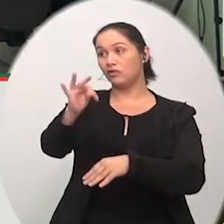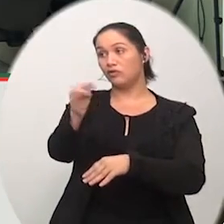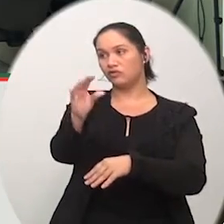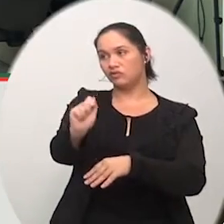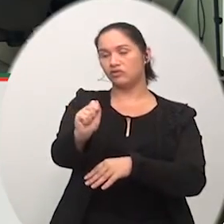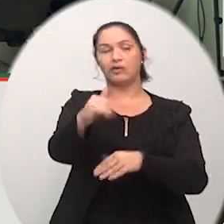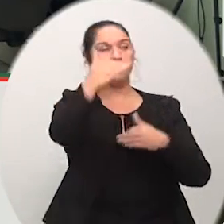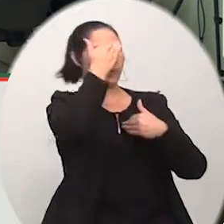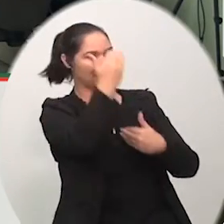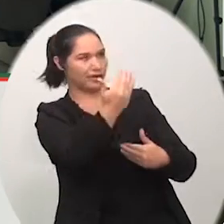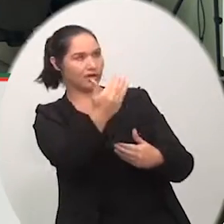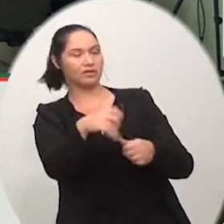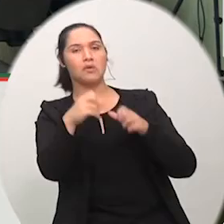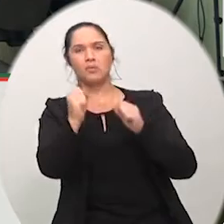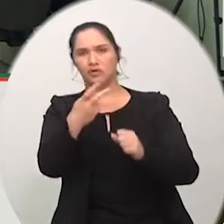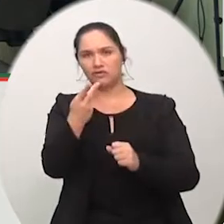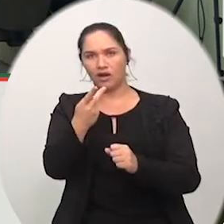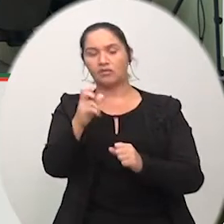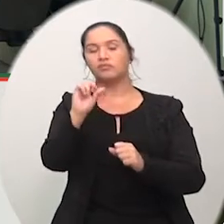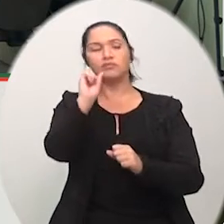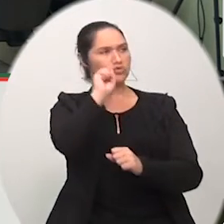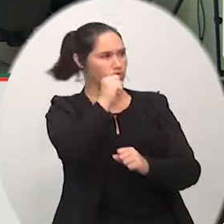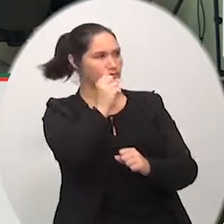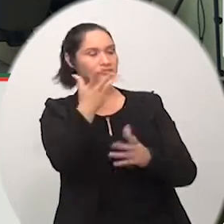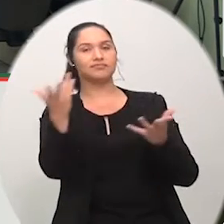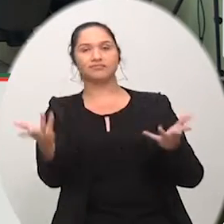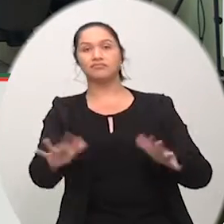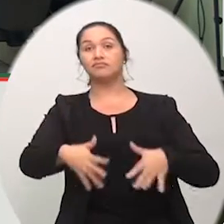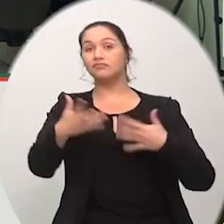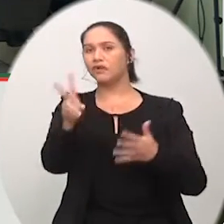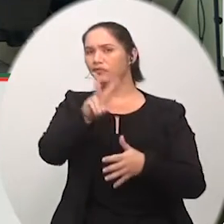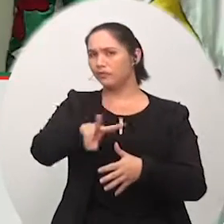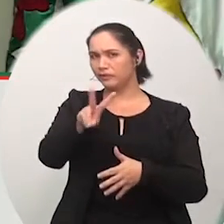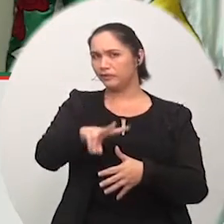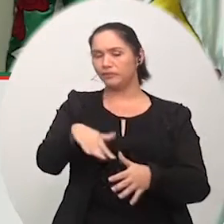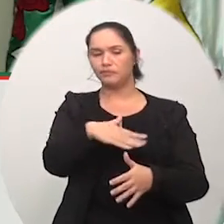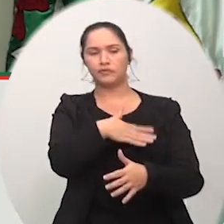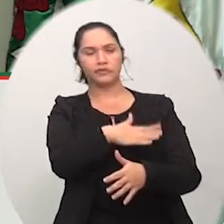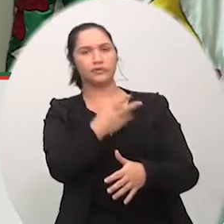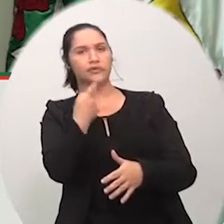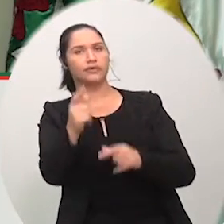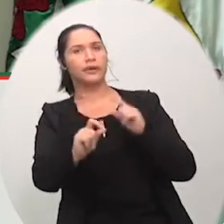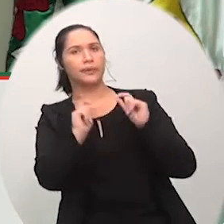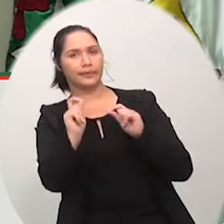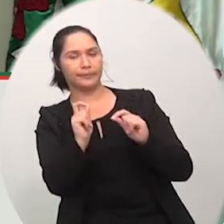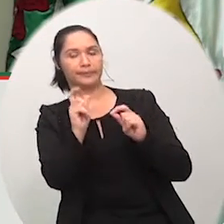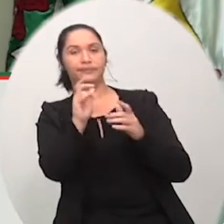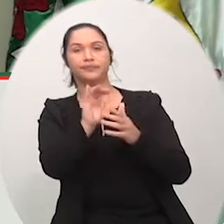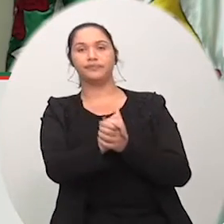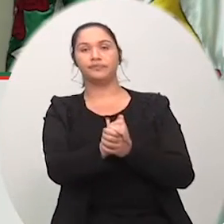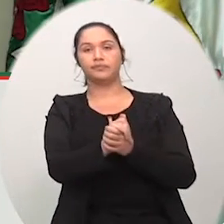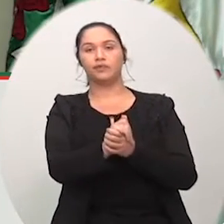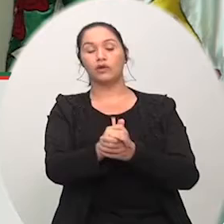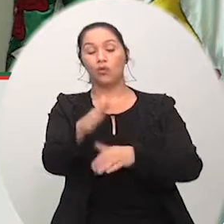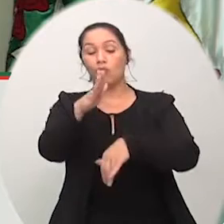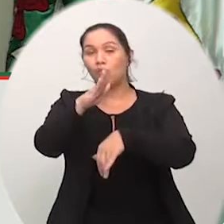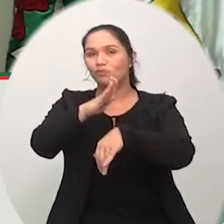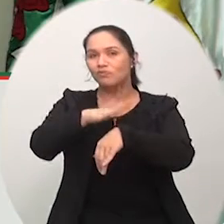Uma parte, vereador. Uma parte concedida. Vereador, primeiro, sobre o tempo de sessão de uso,